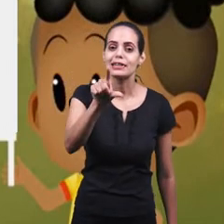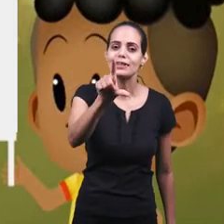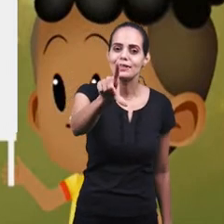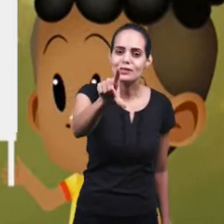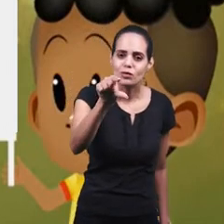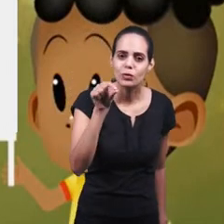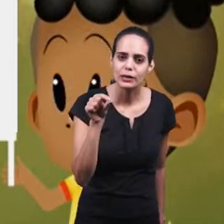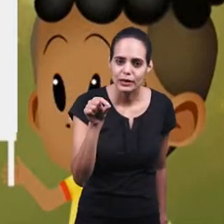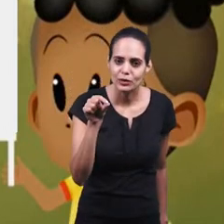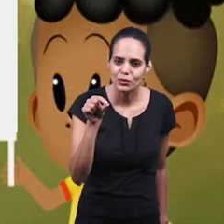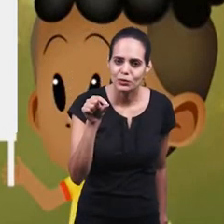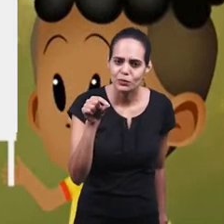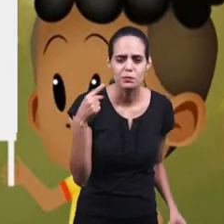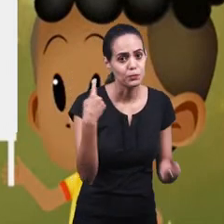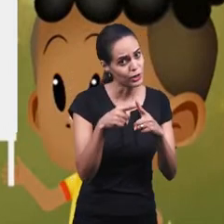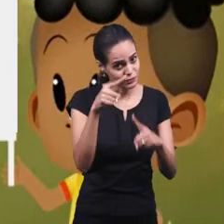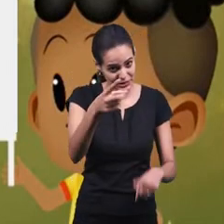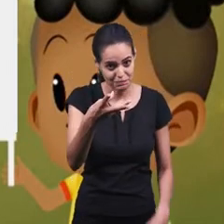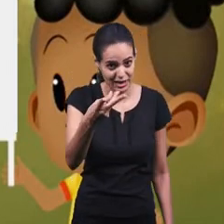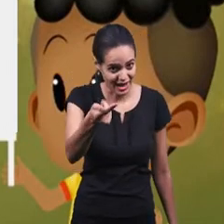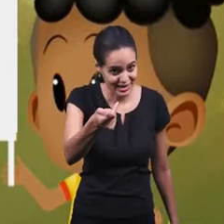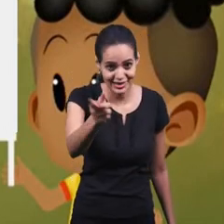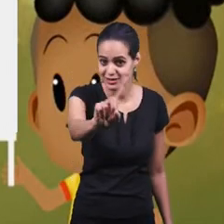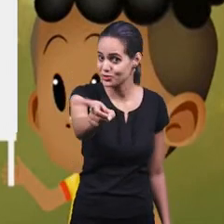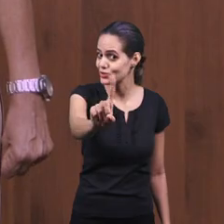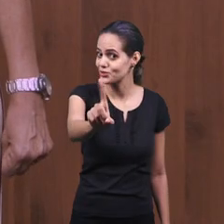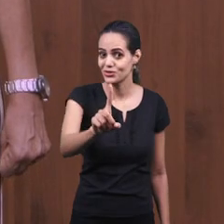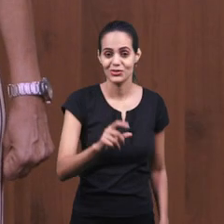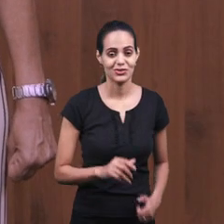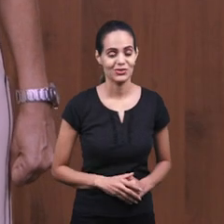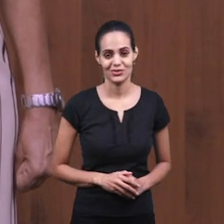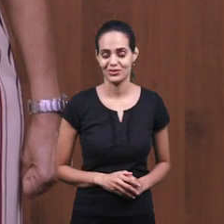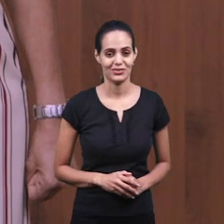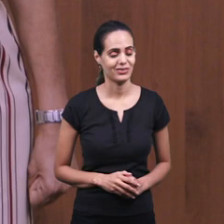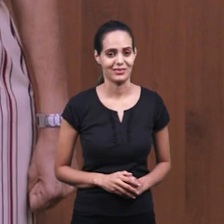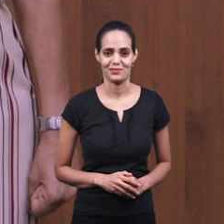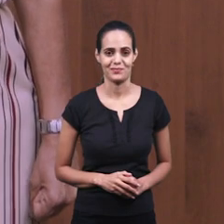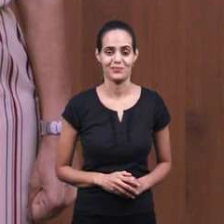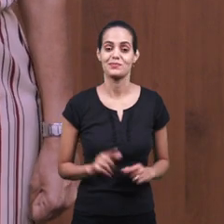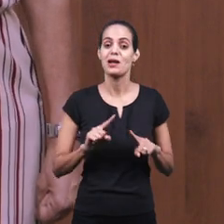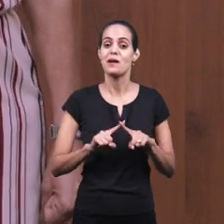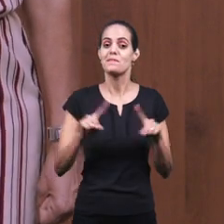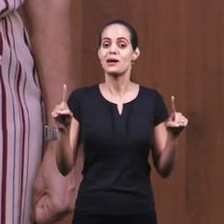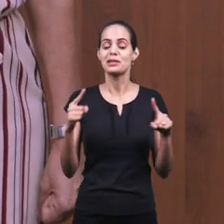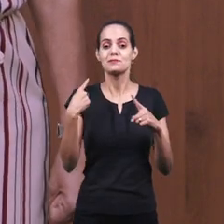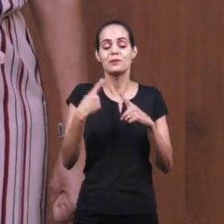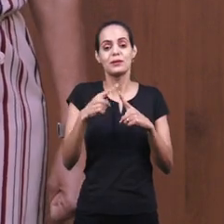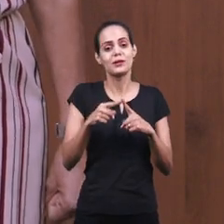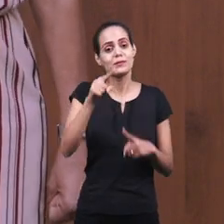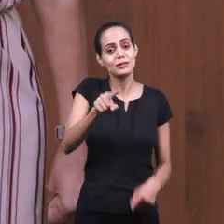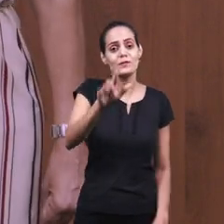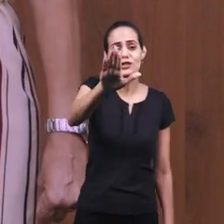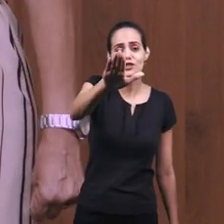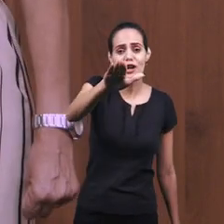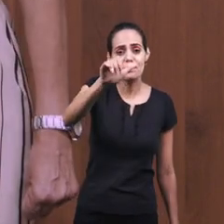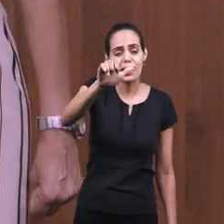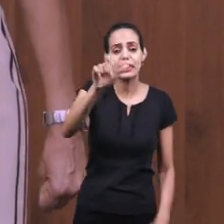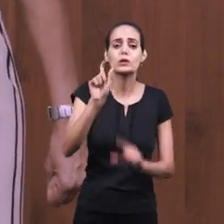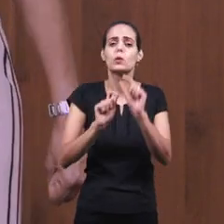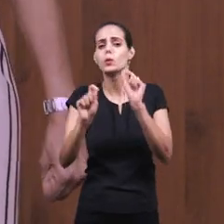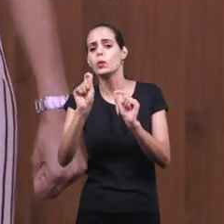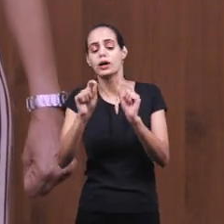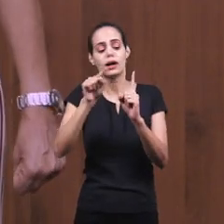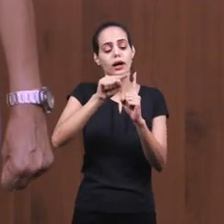escolhido Não porque você merece Mas porque você foi chamado No